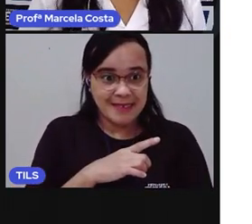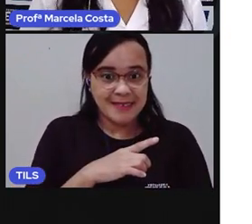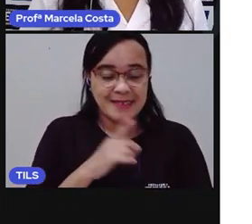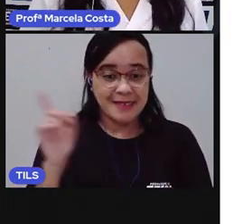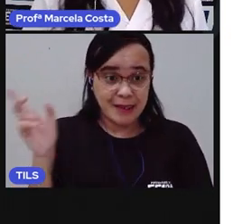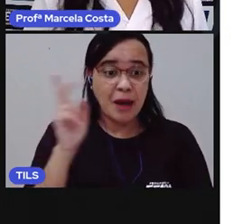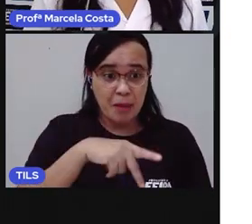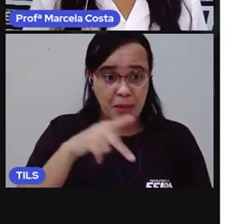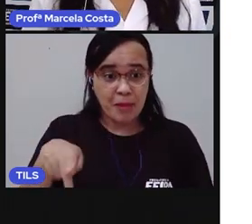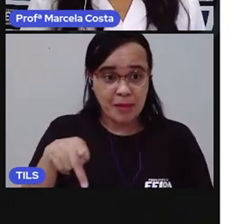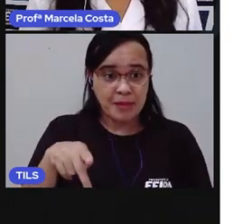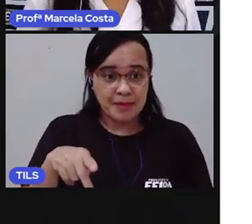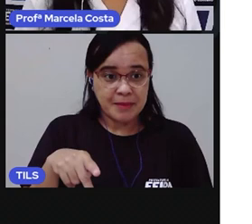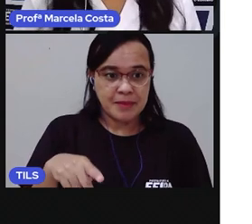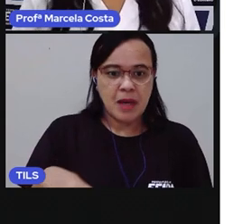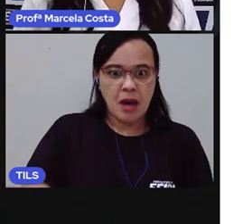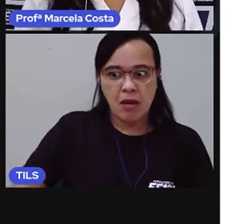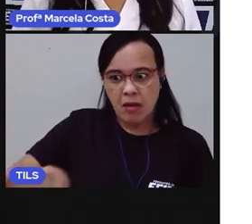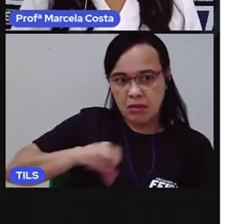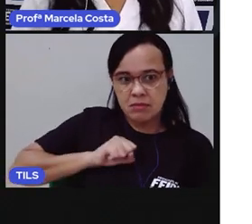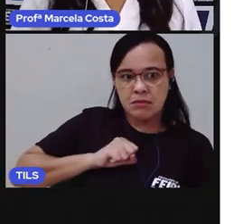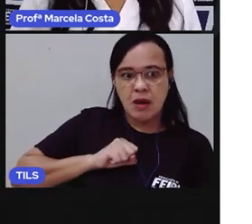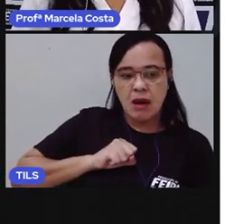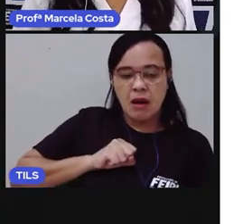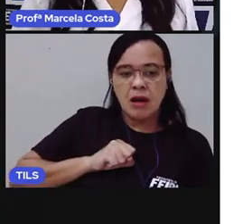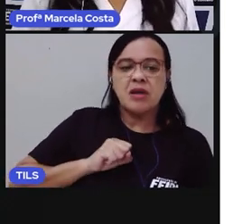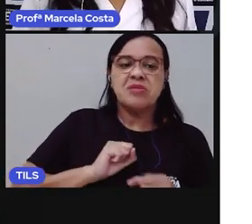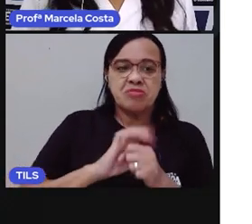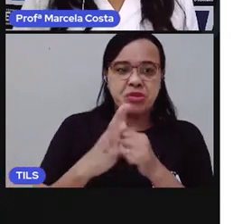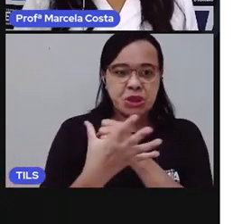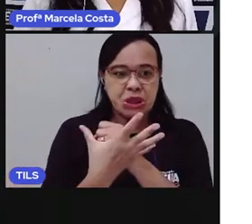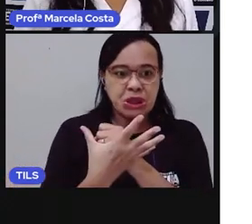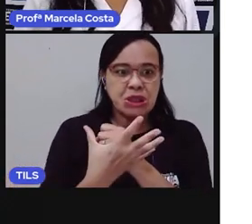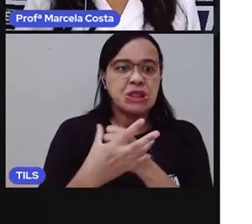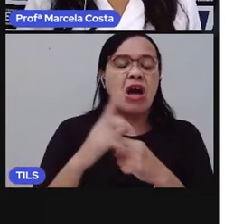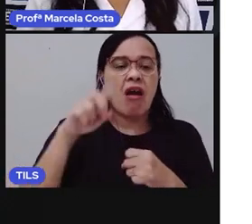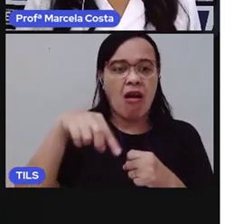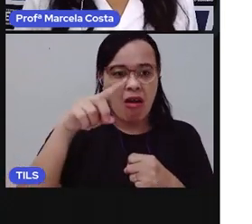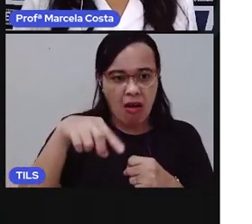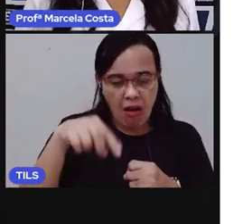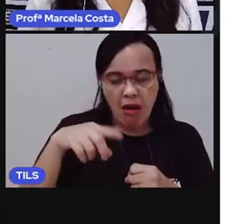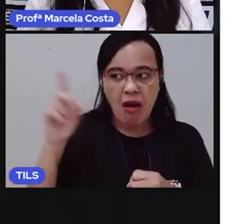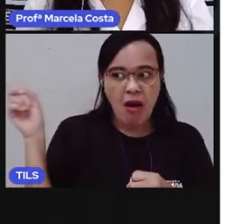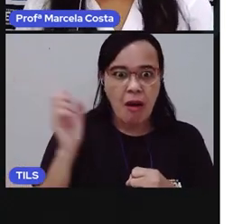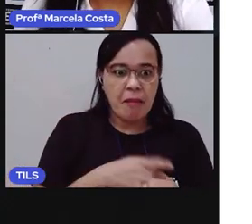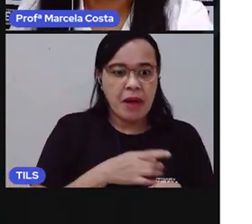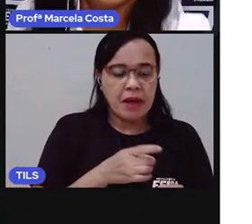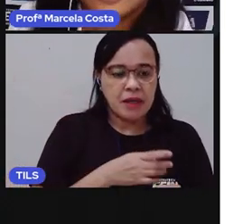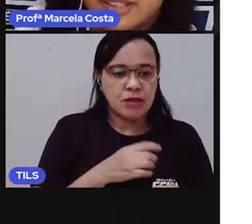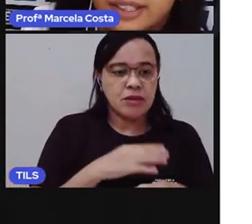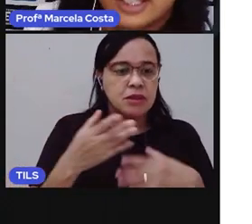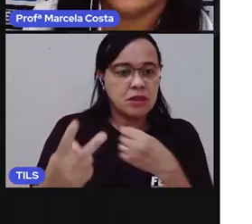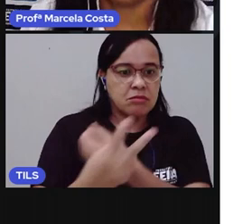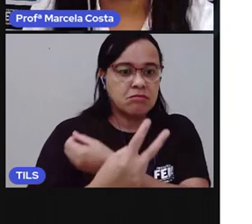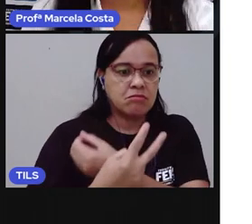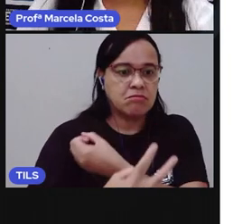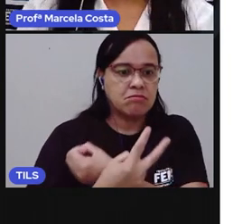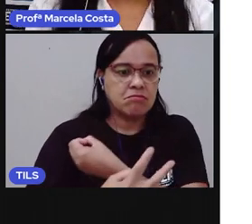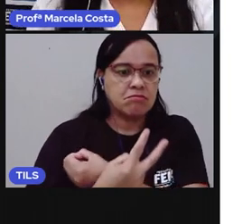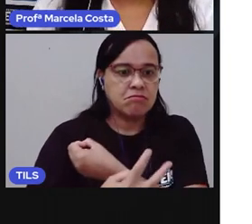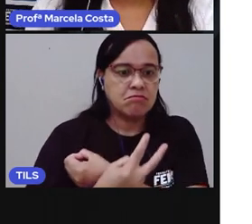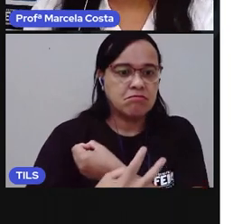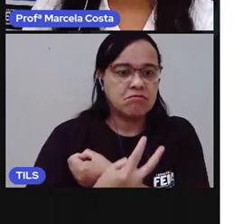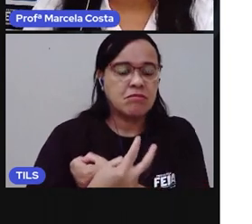medo de ser infectada pelo coronavírus. E sabe o eu faço pra me proteger desse medo? Eu tô